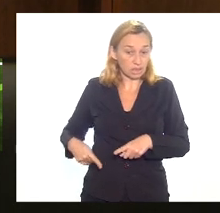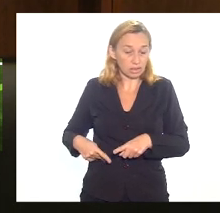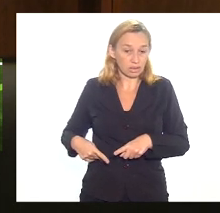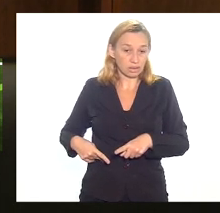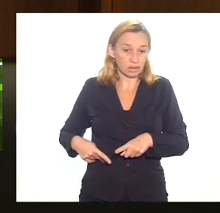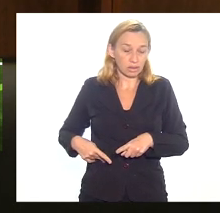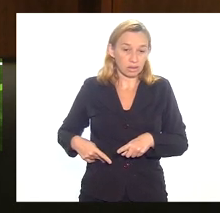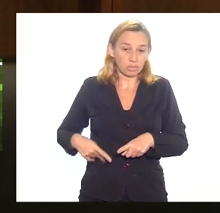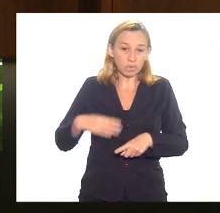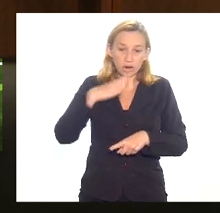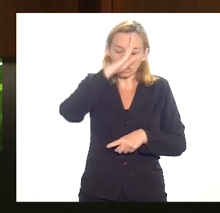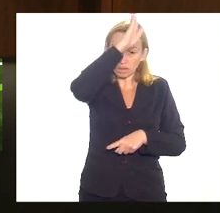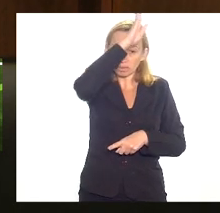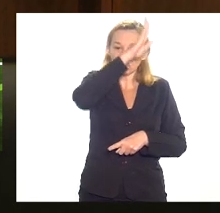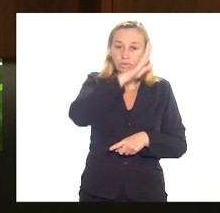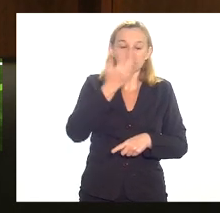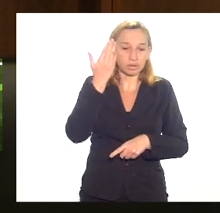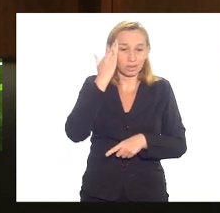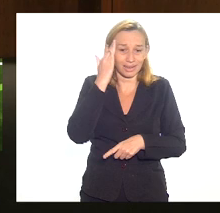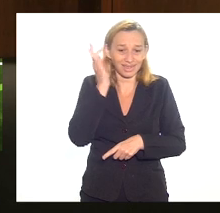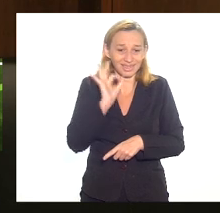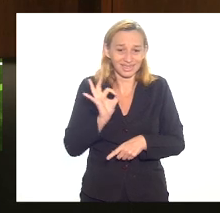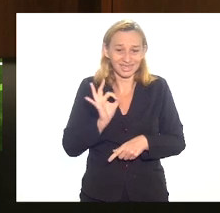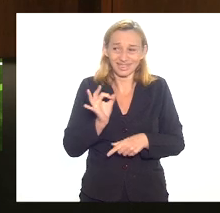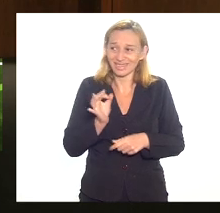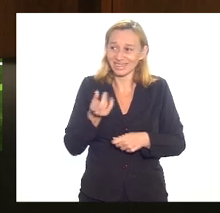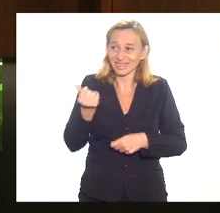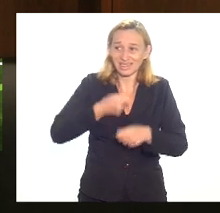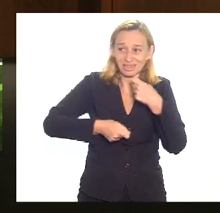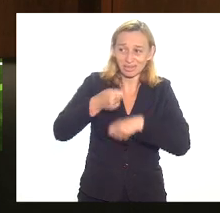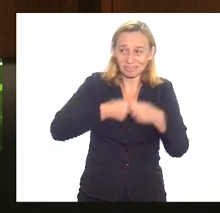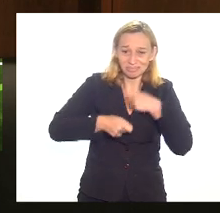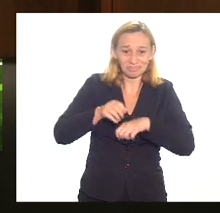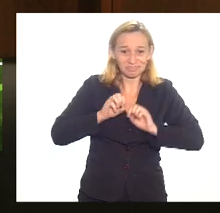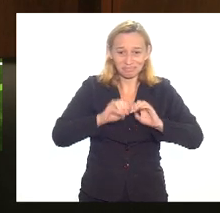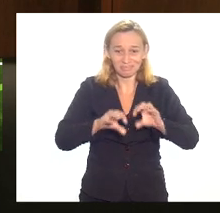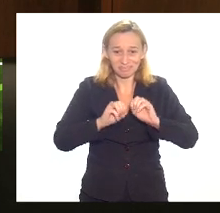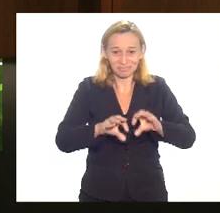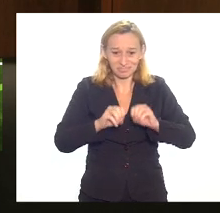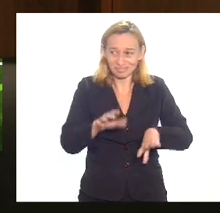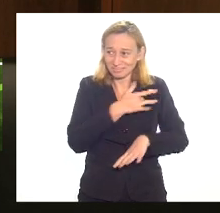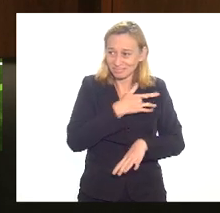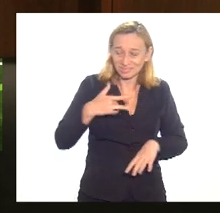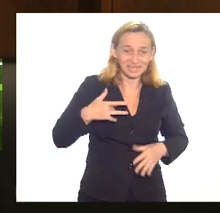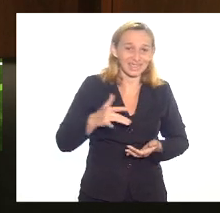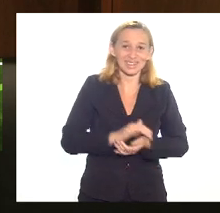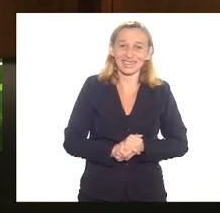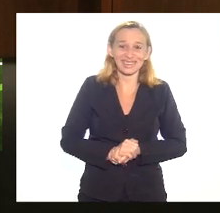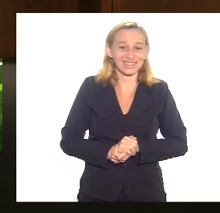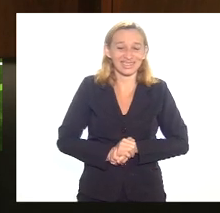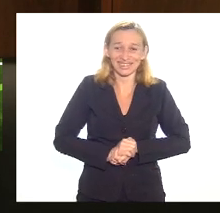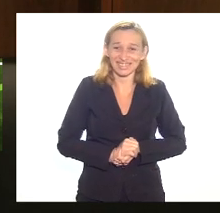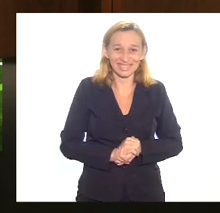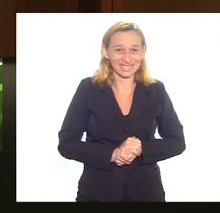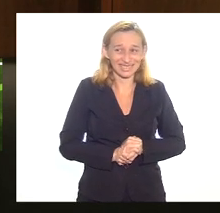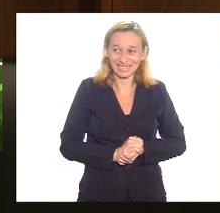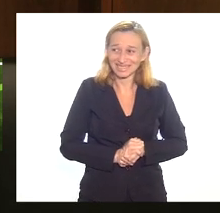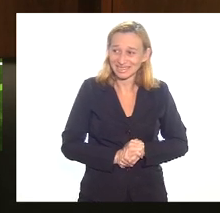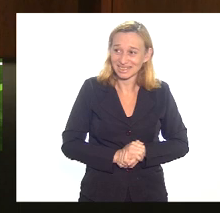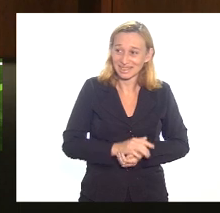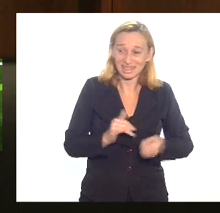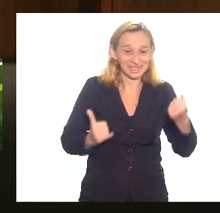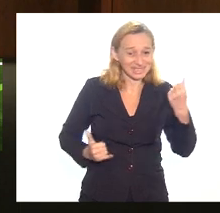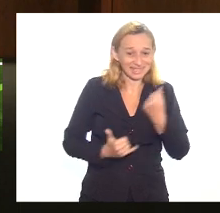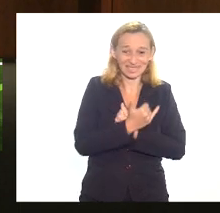economia não entendia de educação de saúde que era o Paulo Guedes então por isso meu foco sempre é o Paulo Guedes não é o presidente Bolsonaro ele não enganou